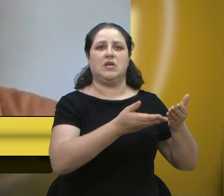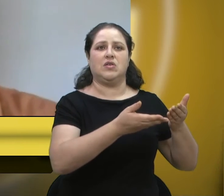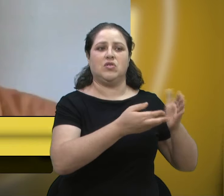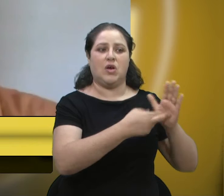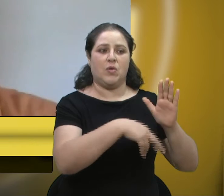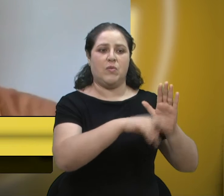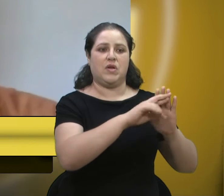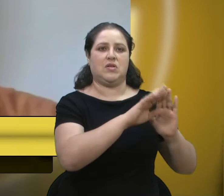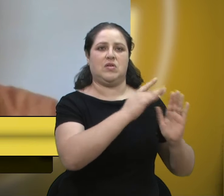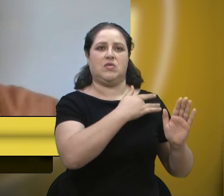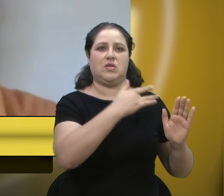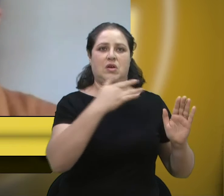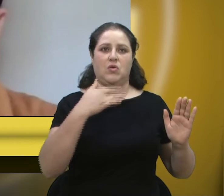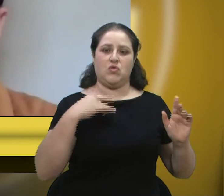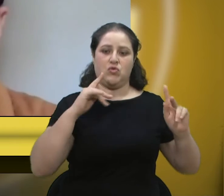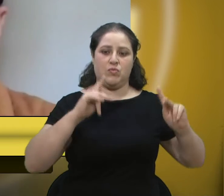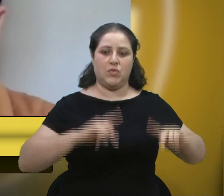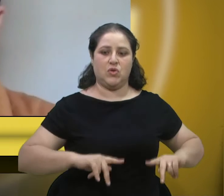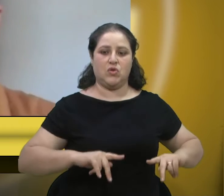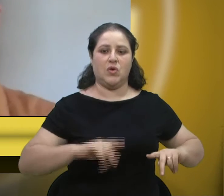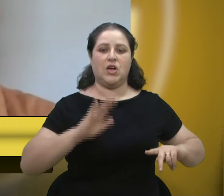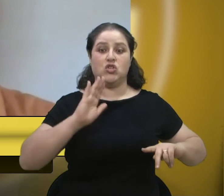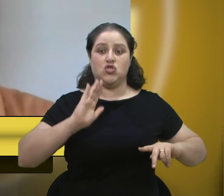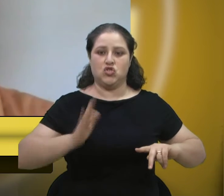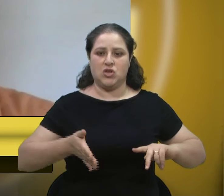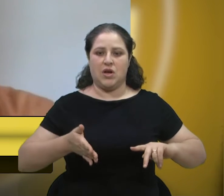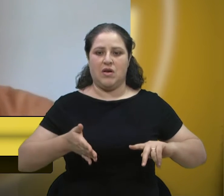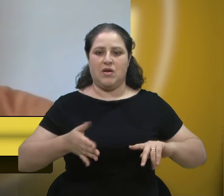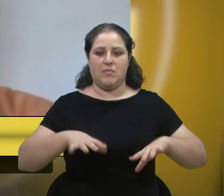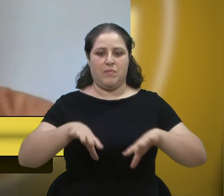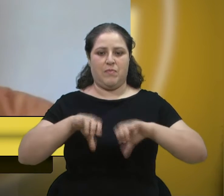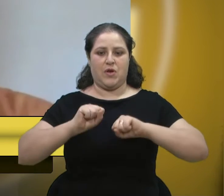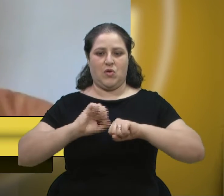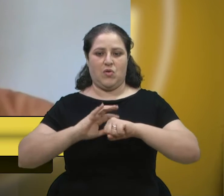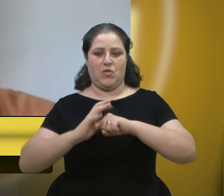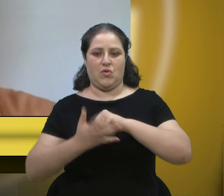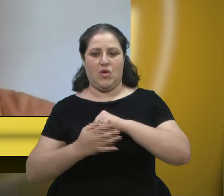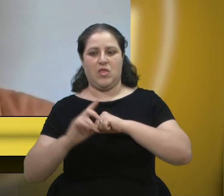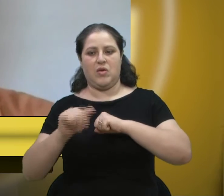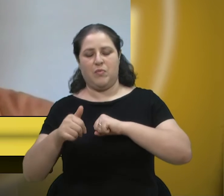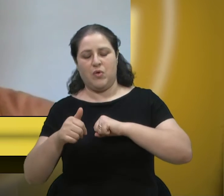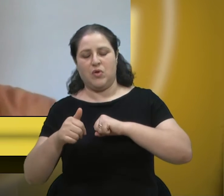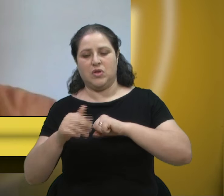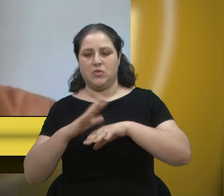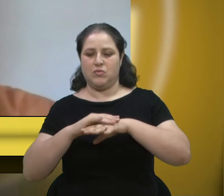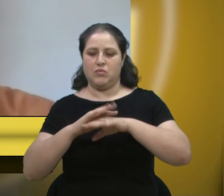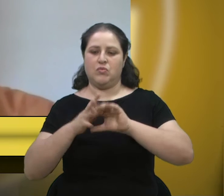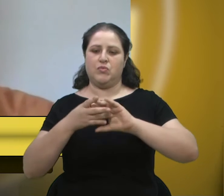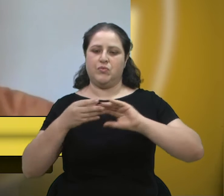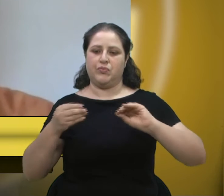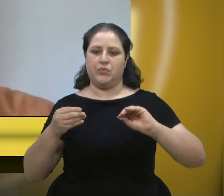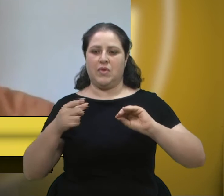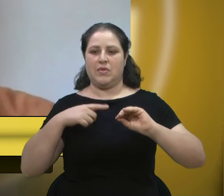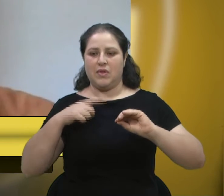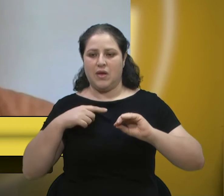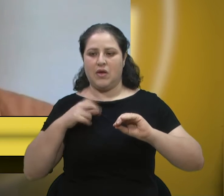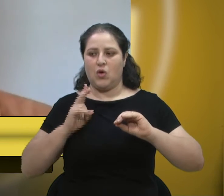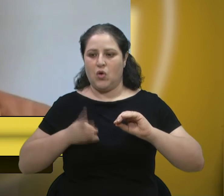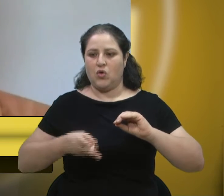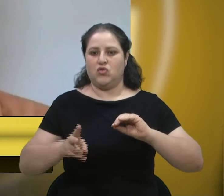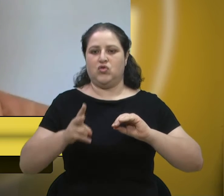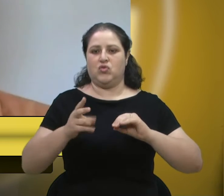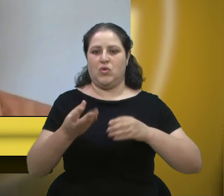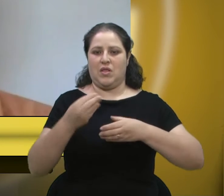muitas pessoas que passaram por essa doença ficam com sequelas. E essas sequelas estão sendo estudadas,